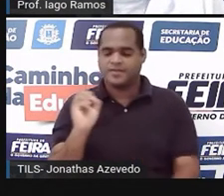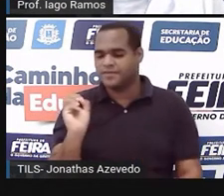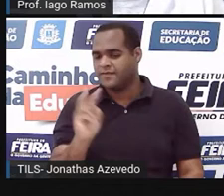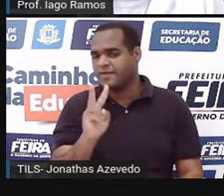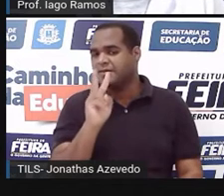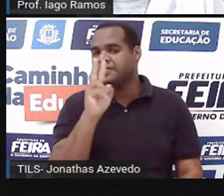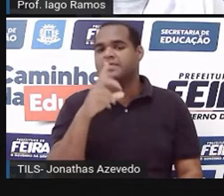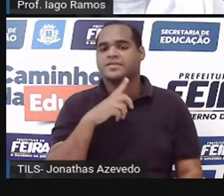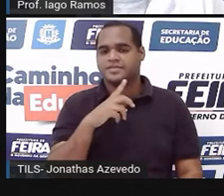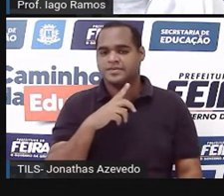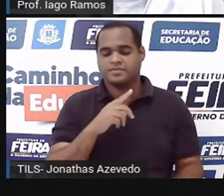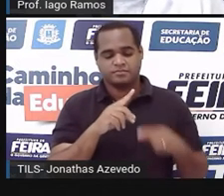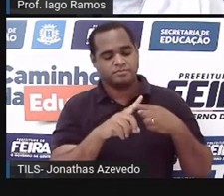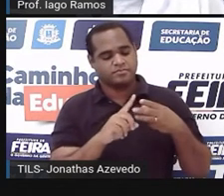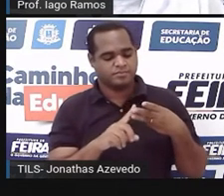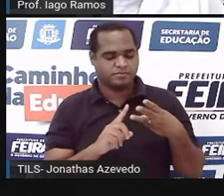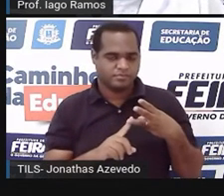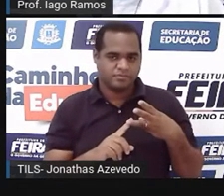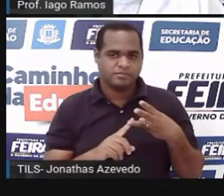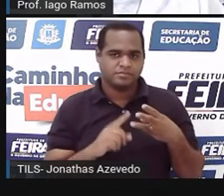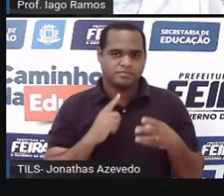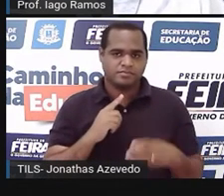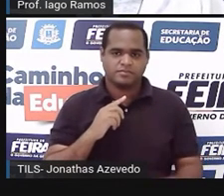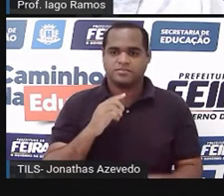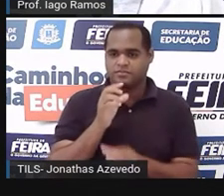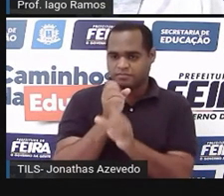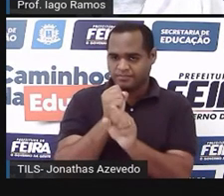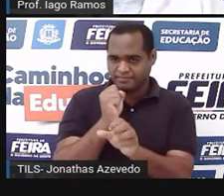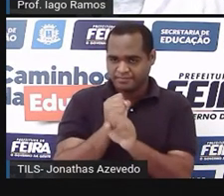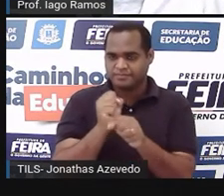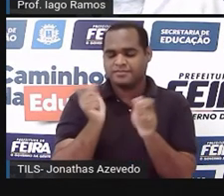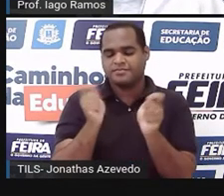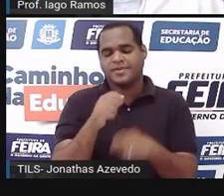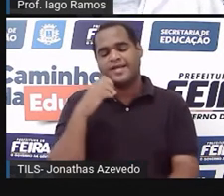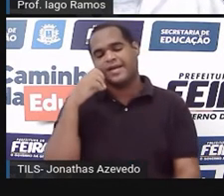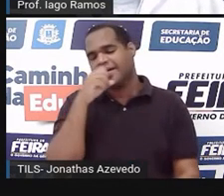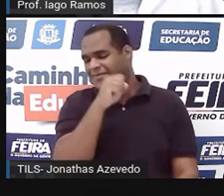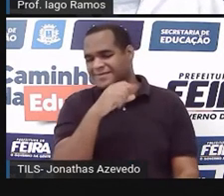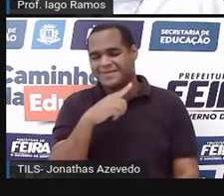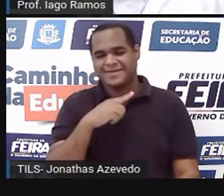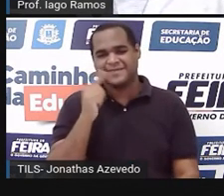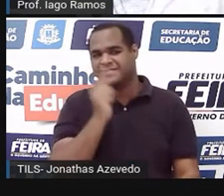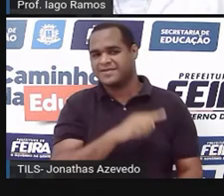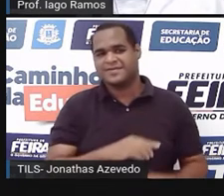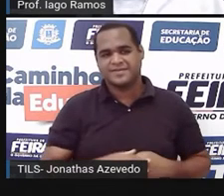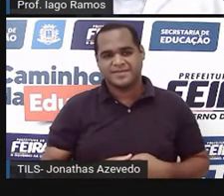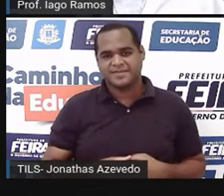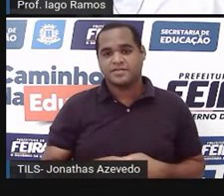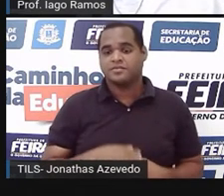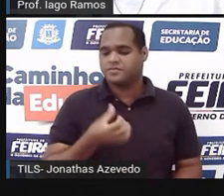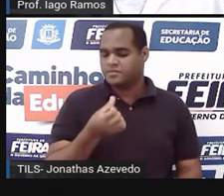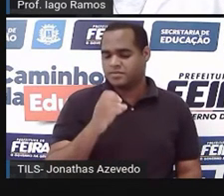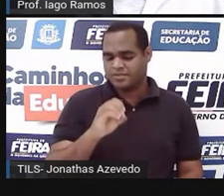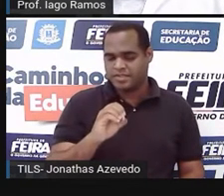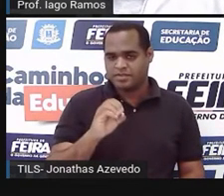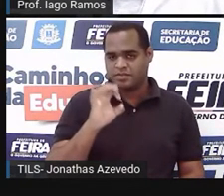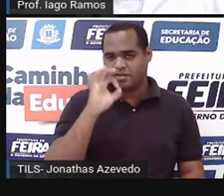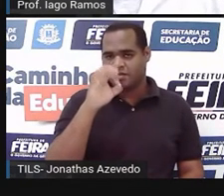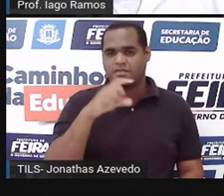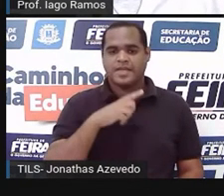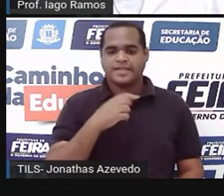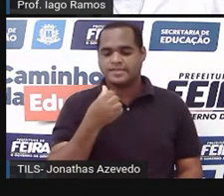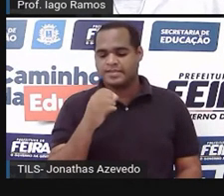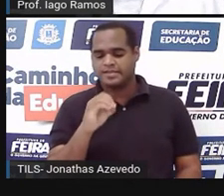desses três ângulos aí de dentro. Na calculadora, isso é feito rapidamente. 60 graus mais 60